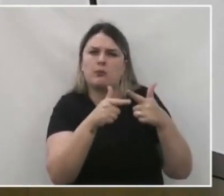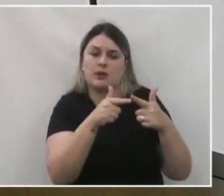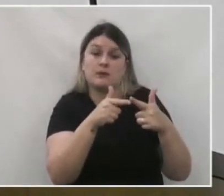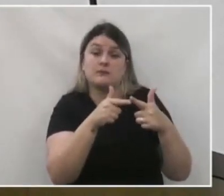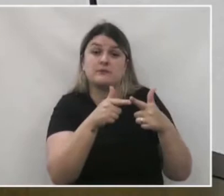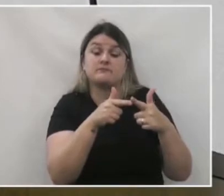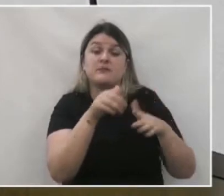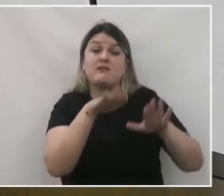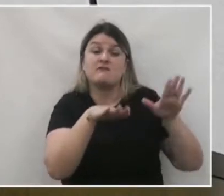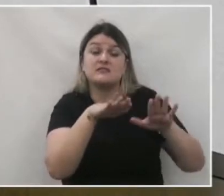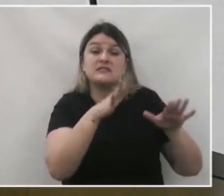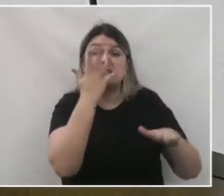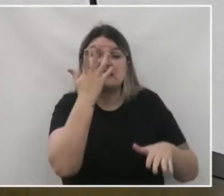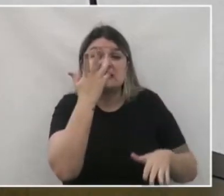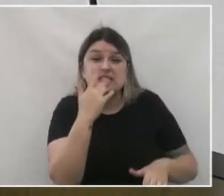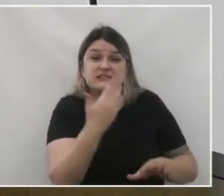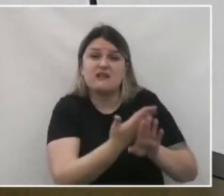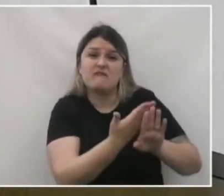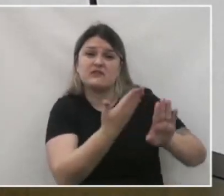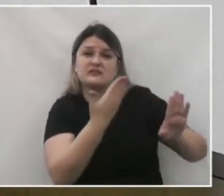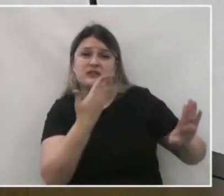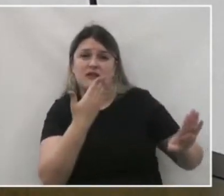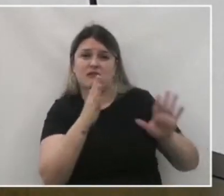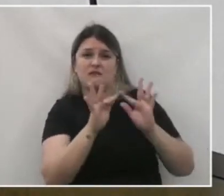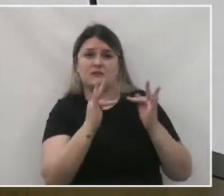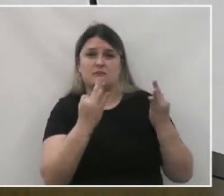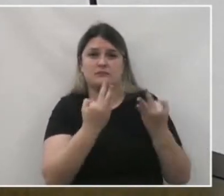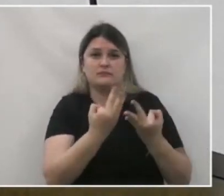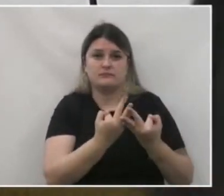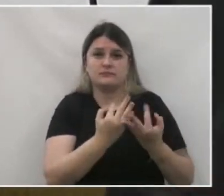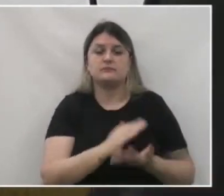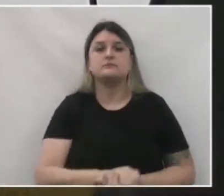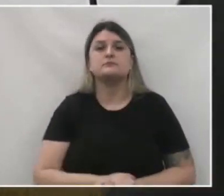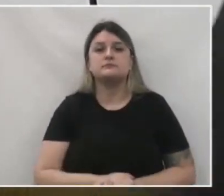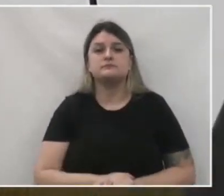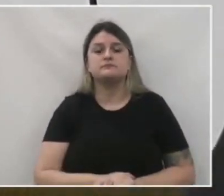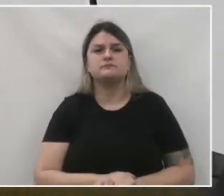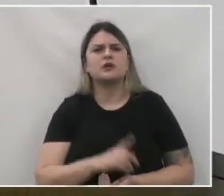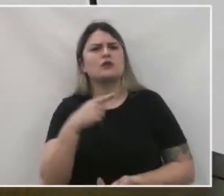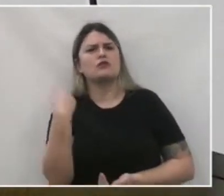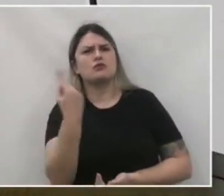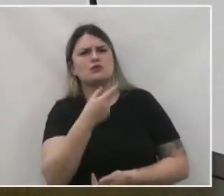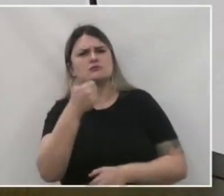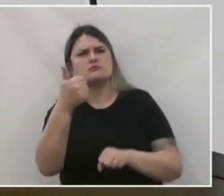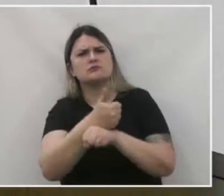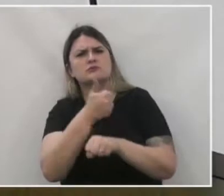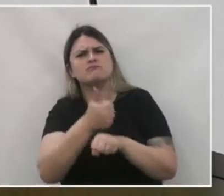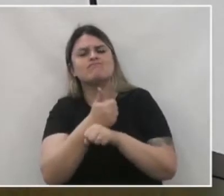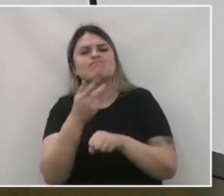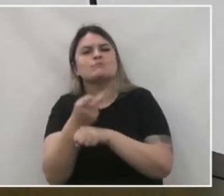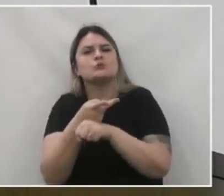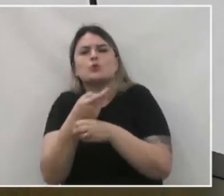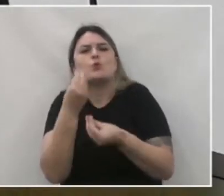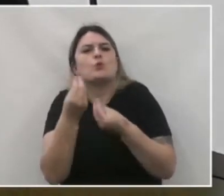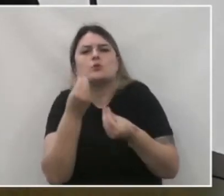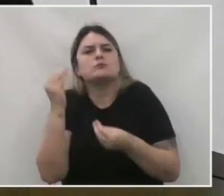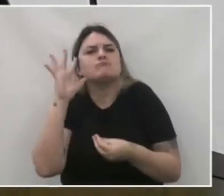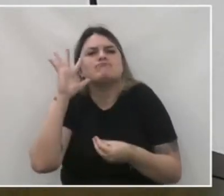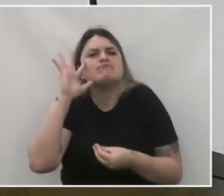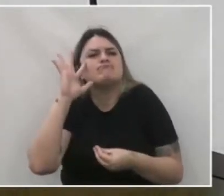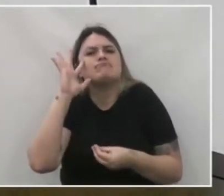muitas vezes afastadas de suas famílias, e nós profissionais buscando então uma solução